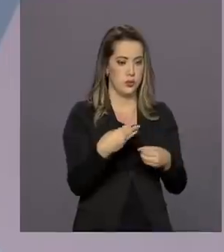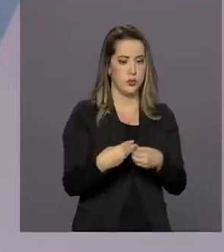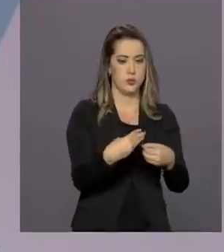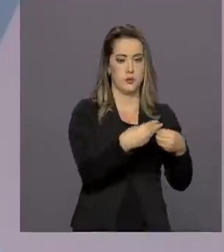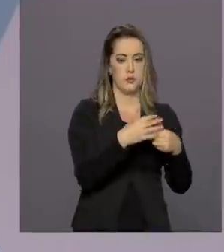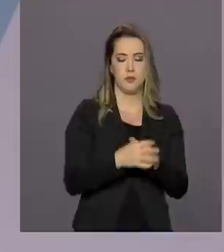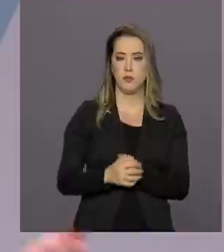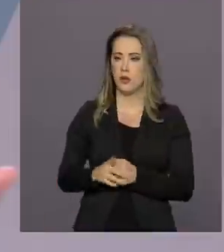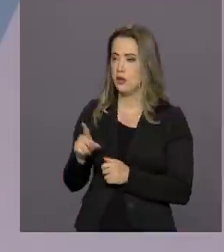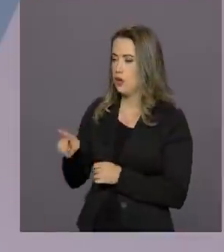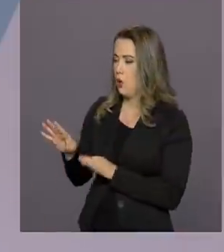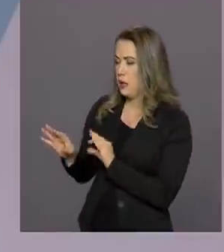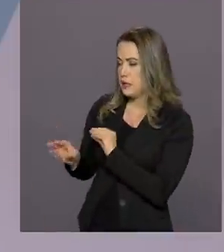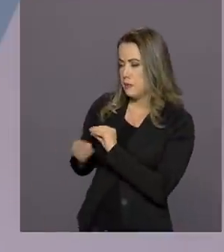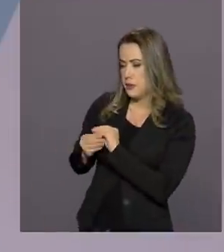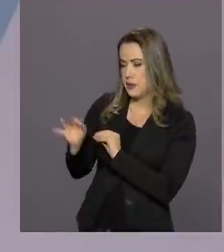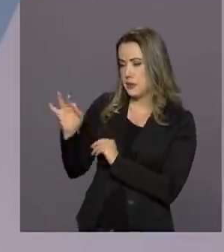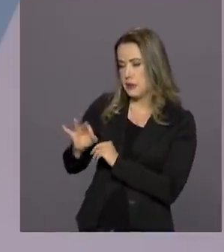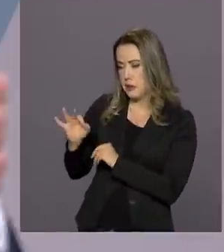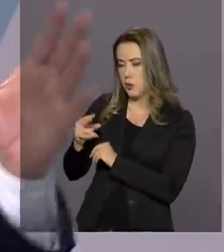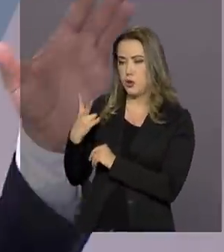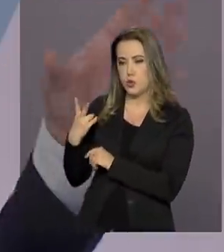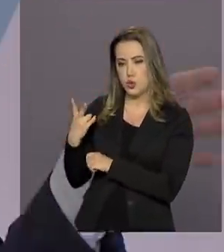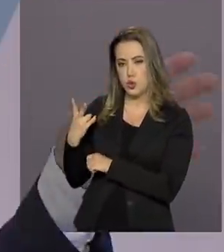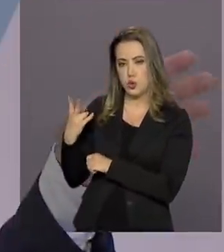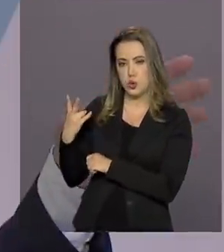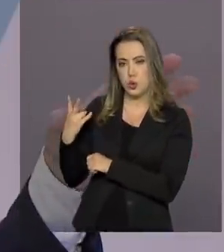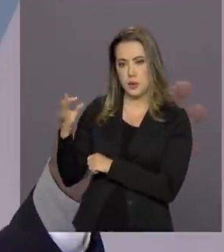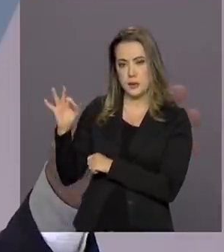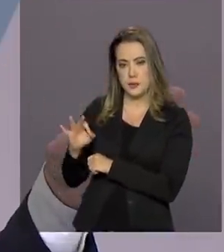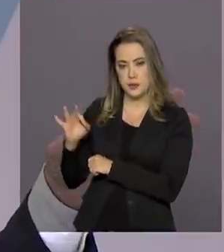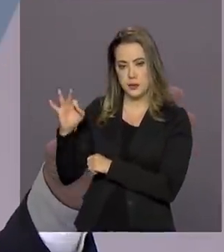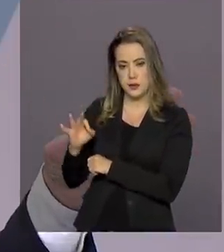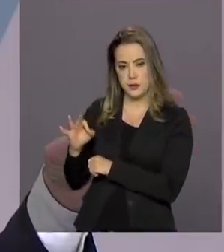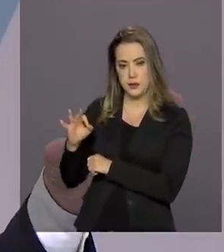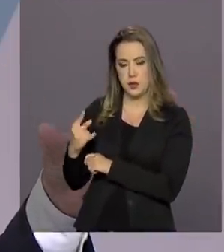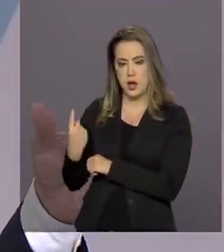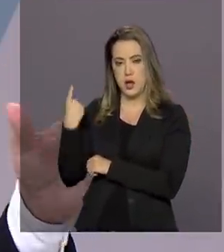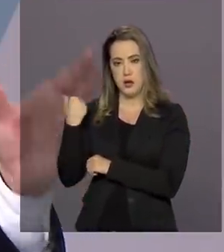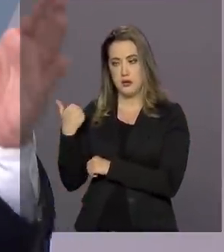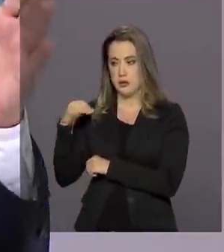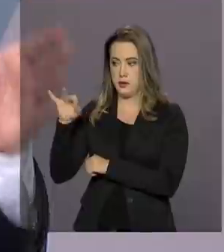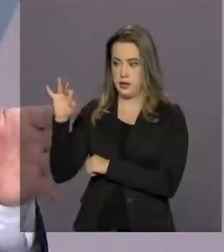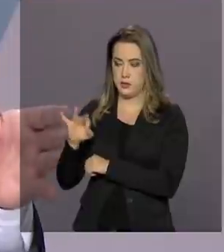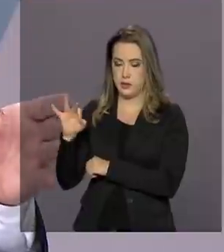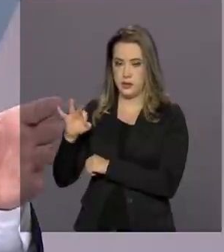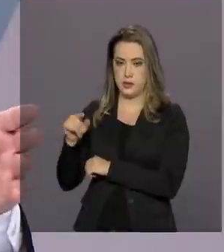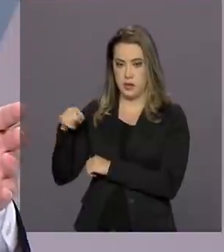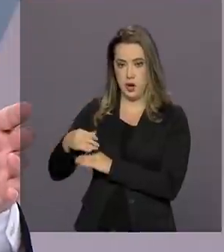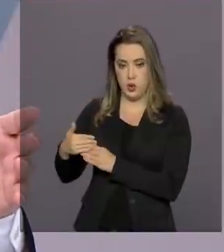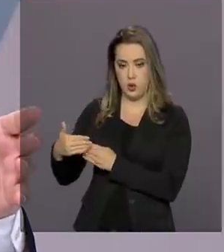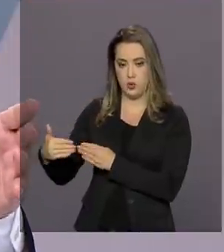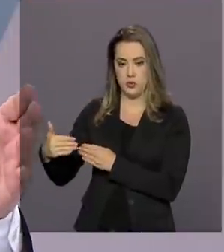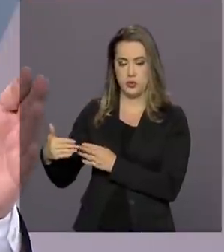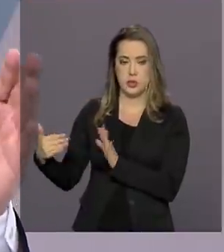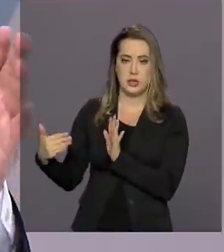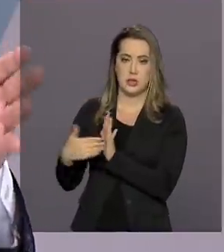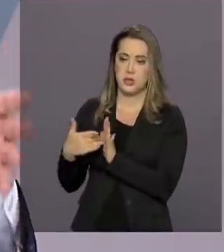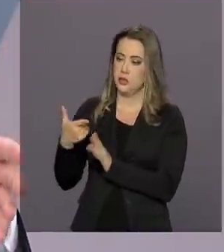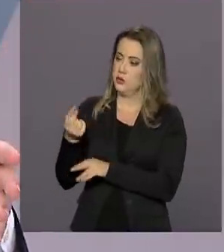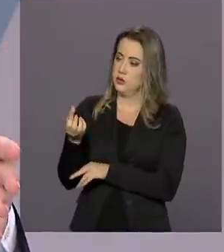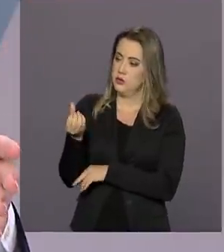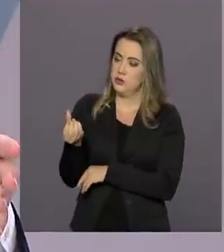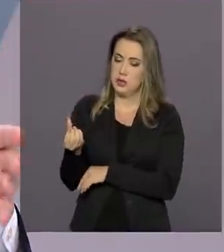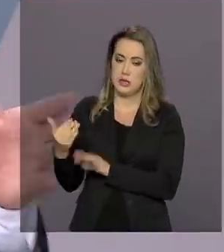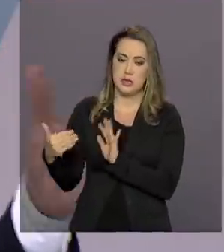Essa complementação que vai aumentar gradualmente de 10% no modelo anterior e a partir de agora, até 2026,